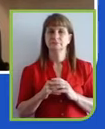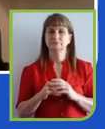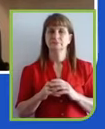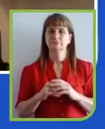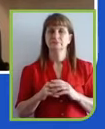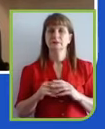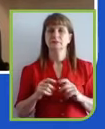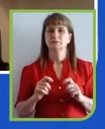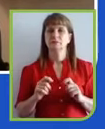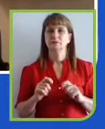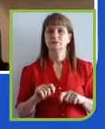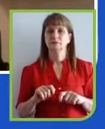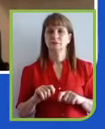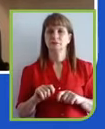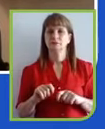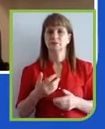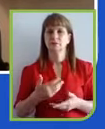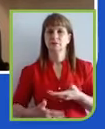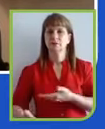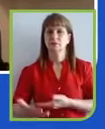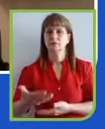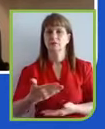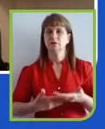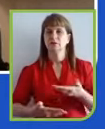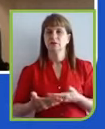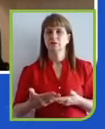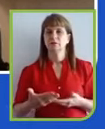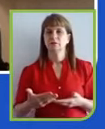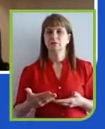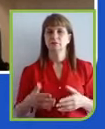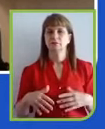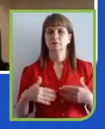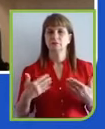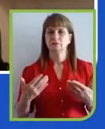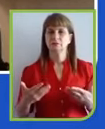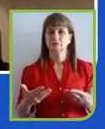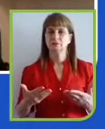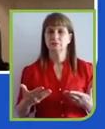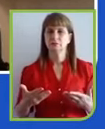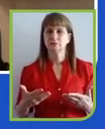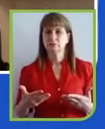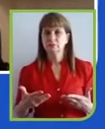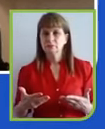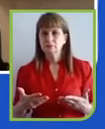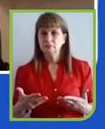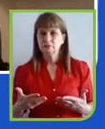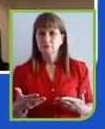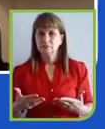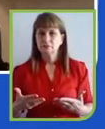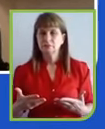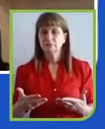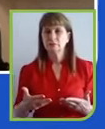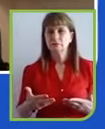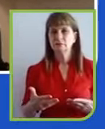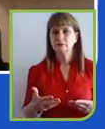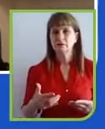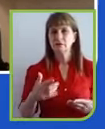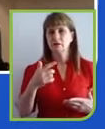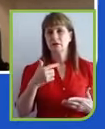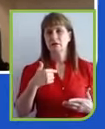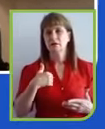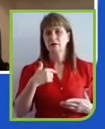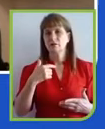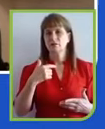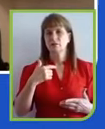de enfrentamento da pandemia. Então, diria o seguinte, o que eu entendo que é muito importante é